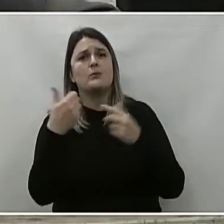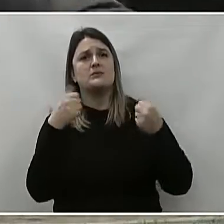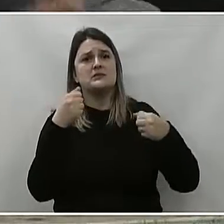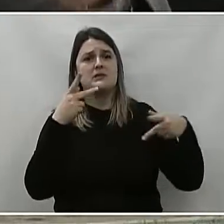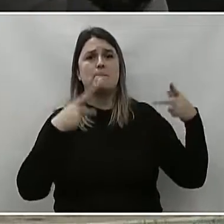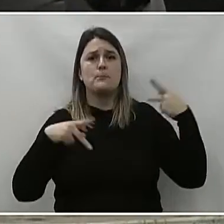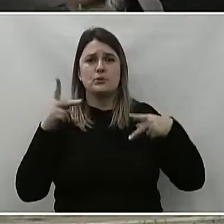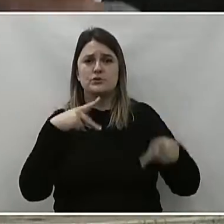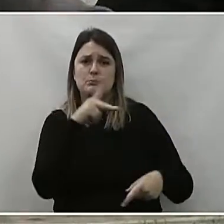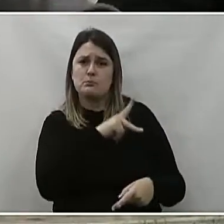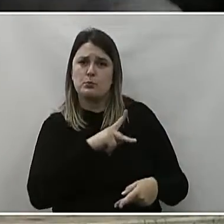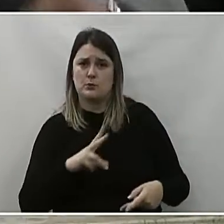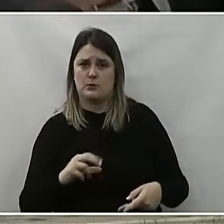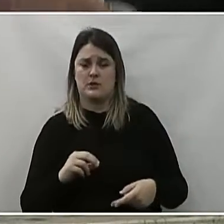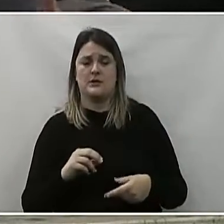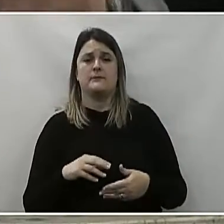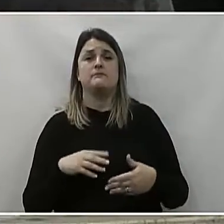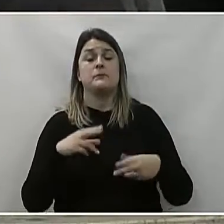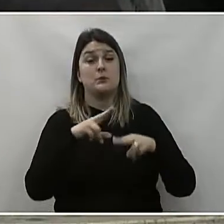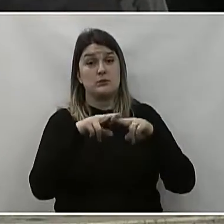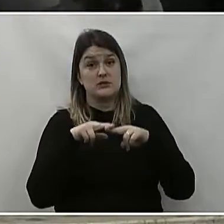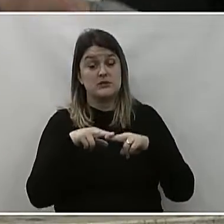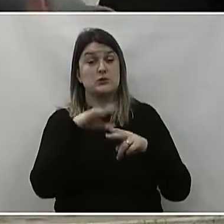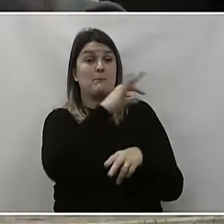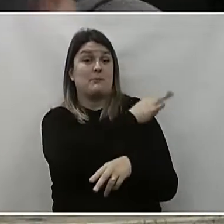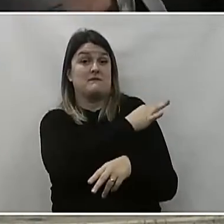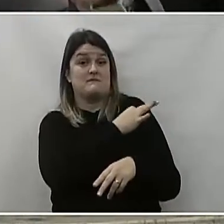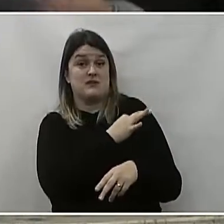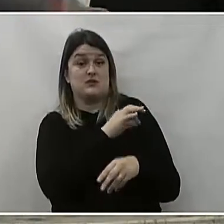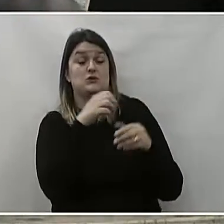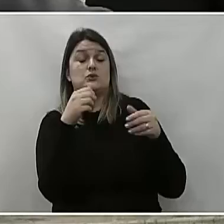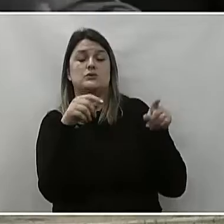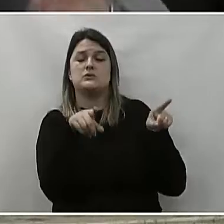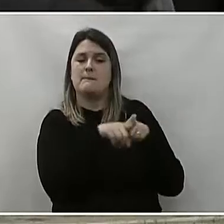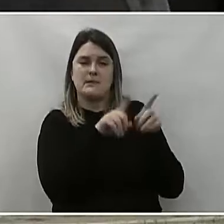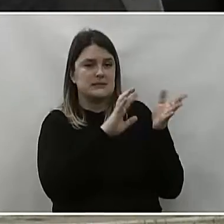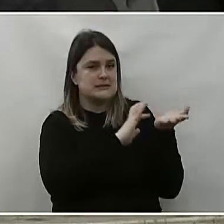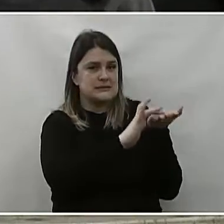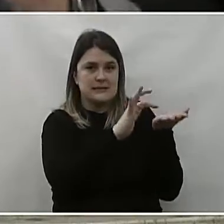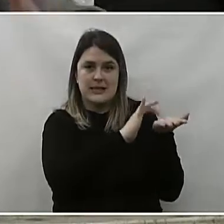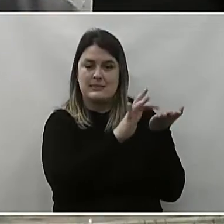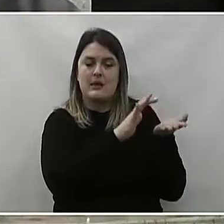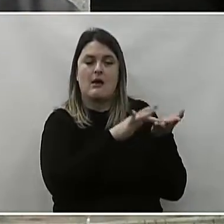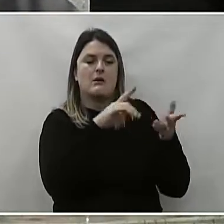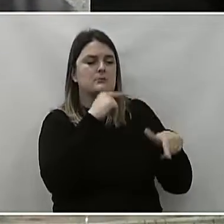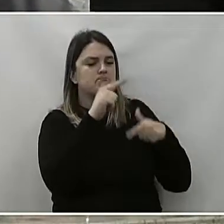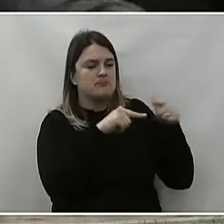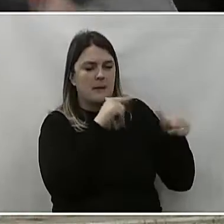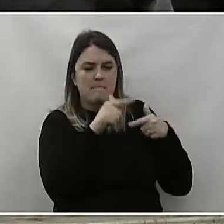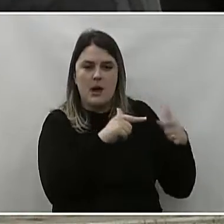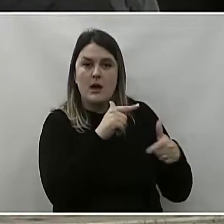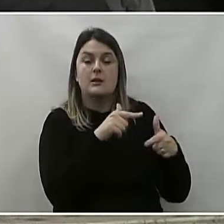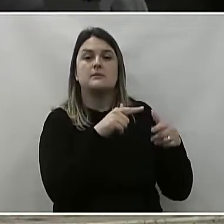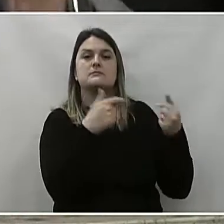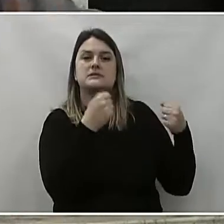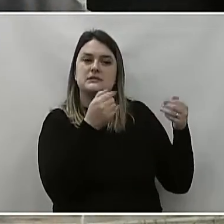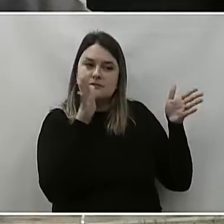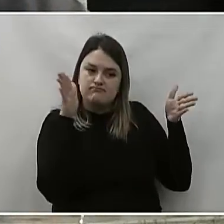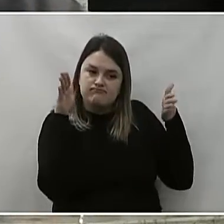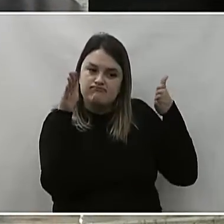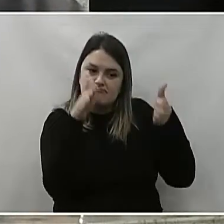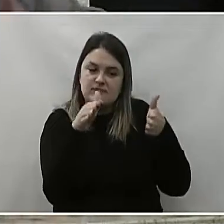saiam do papel e que se tornem realidade. Por isso que o senhor prefeito tem secretários que estão empenhados nas suas pastas para